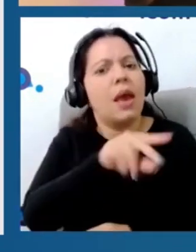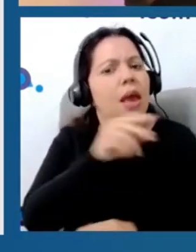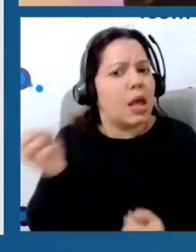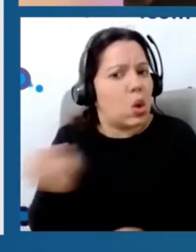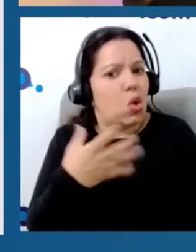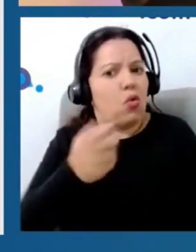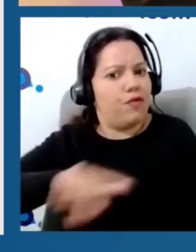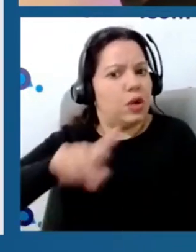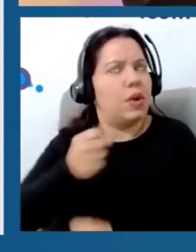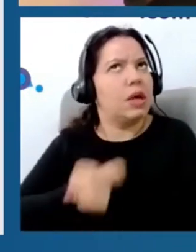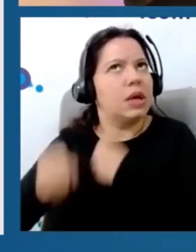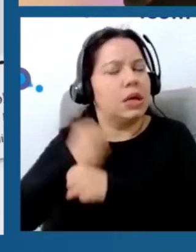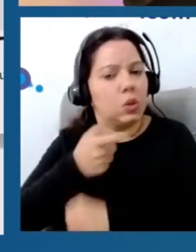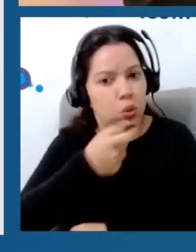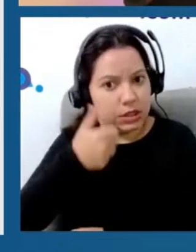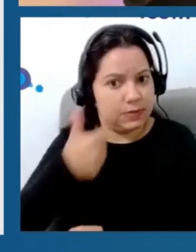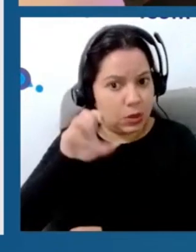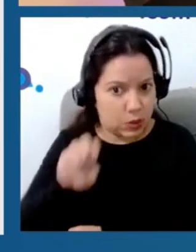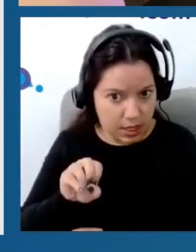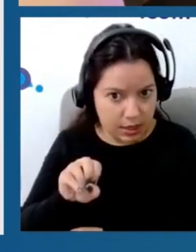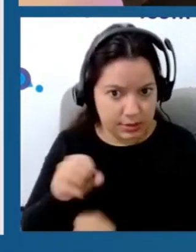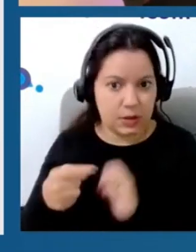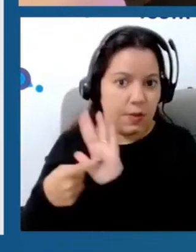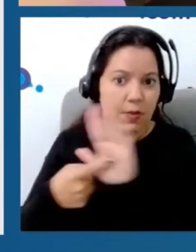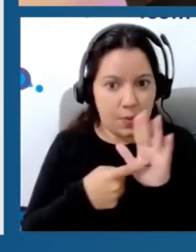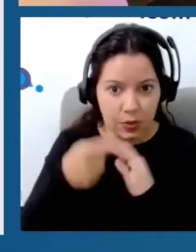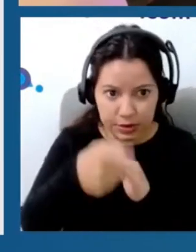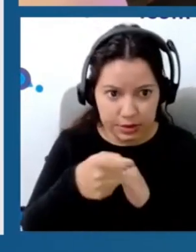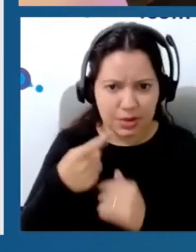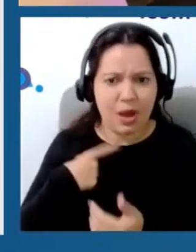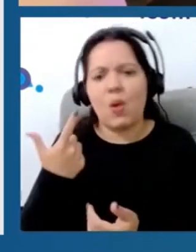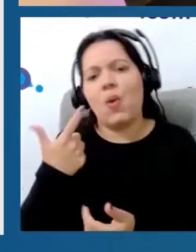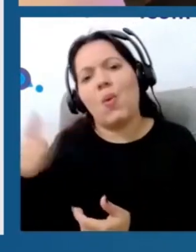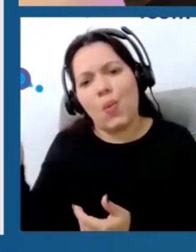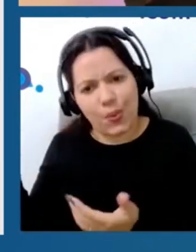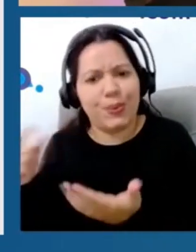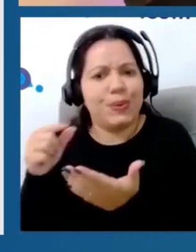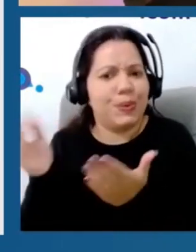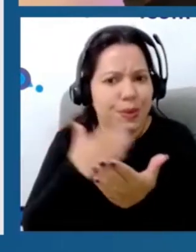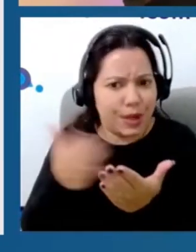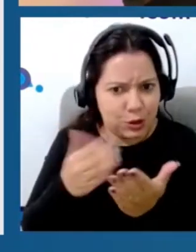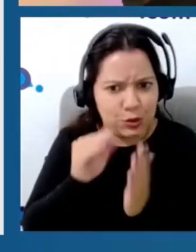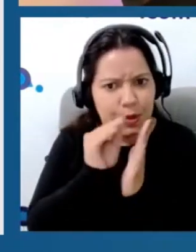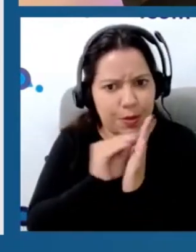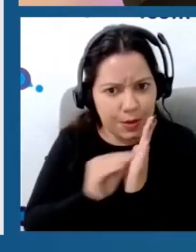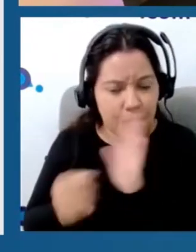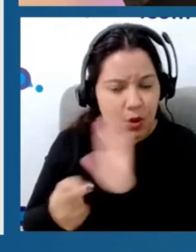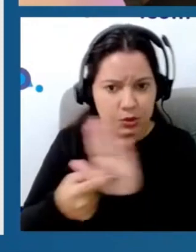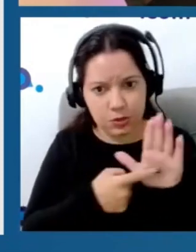de 2010, mostra exatamente isso, e uma série de outros artigos que a gente vai mostrar agora para vocês.